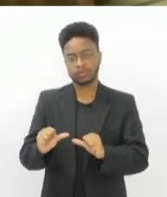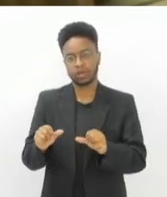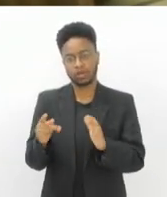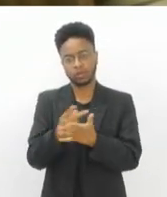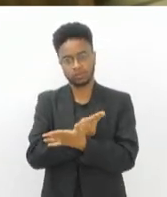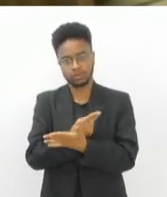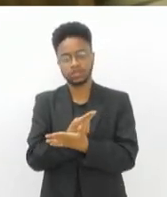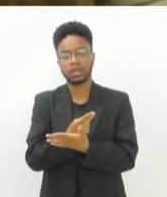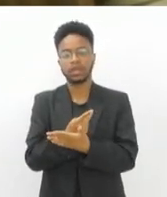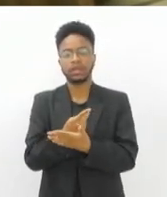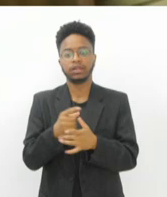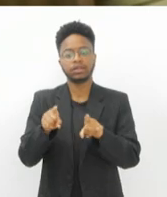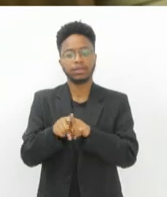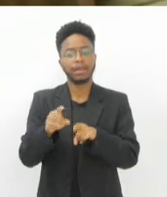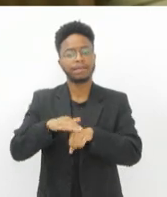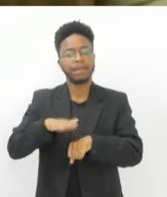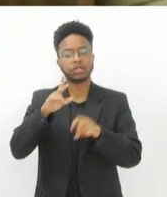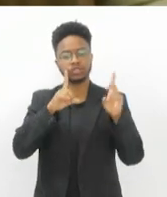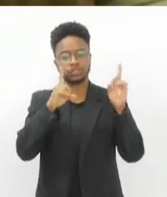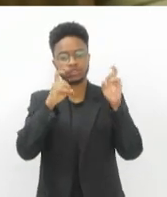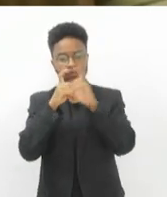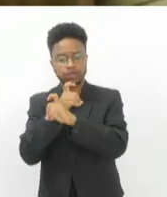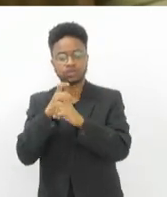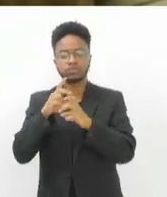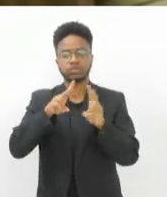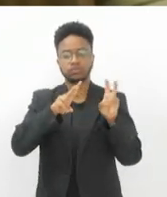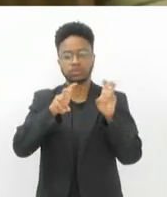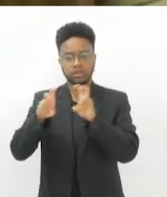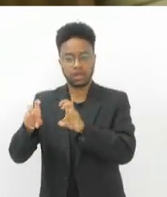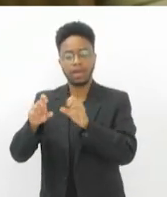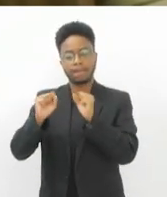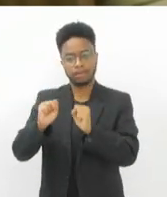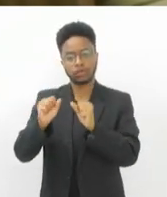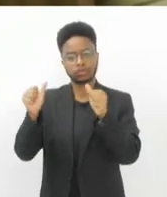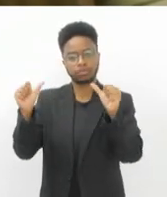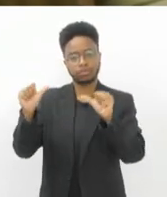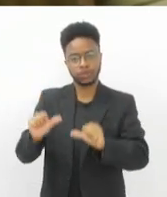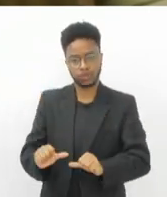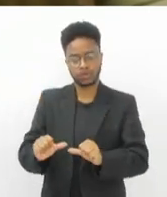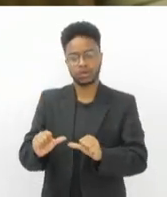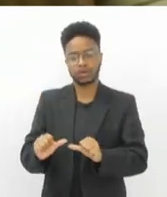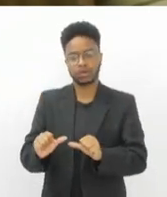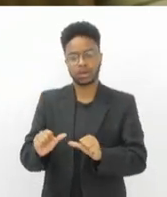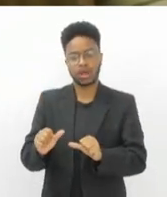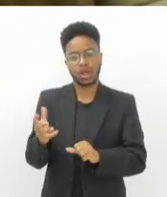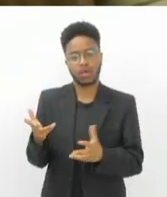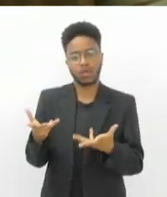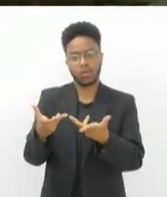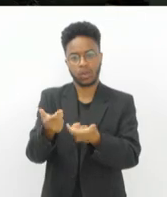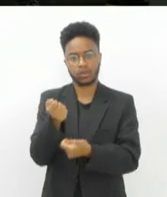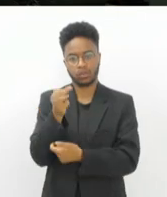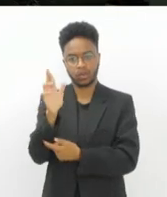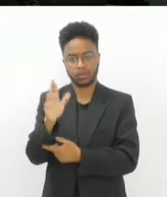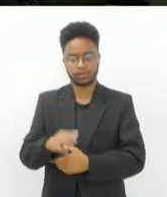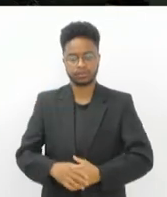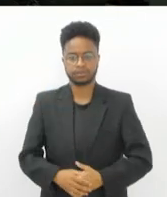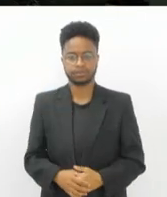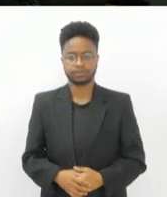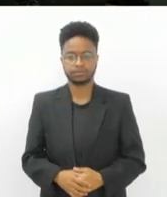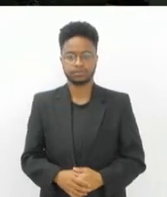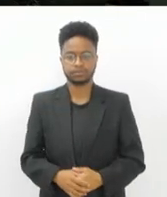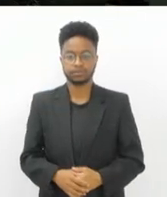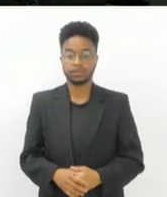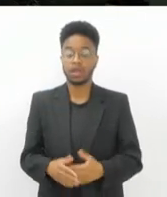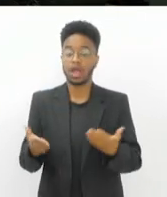eventos mais complexos, que podem, sim, vir a piorar as questões da qualidade do ar. E vamos